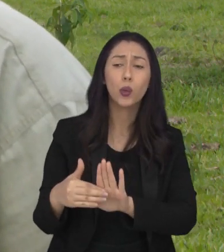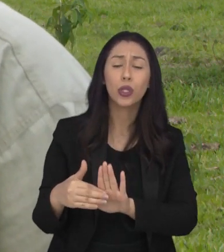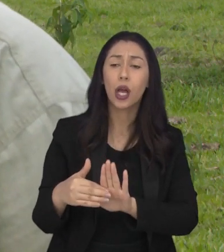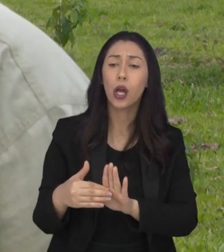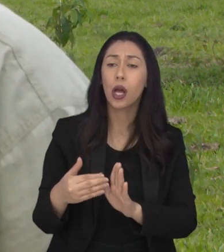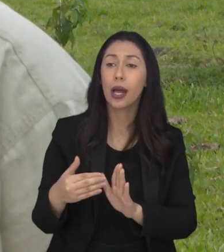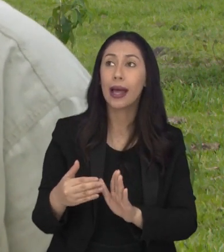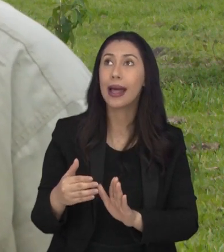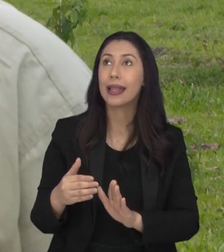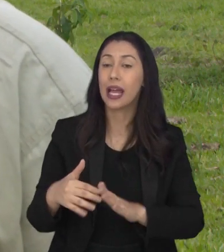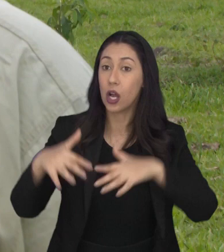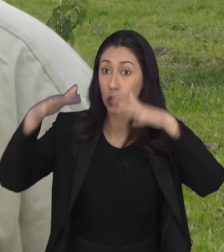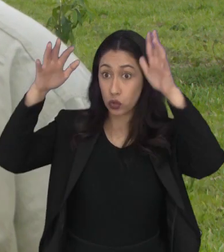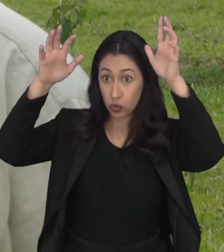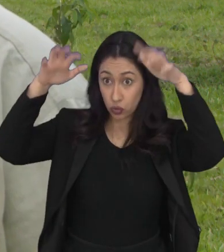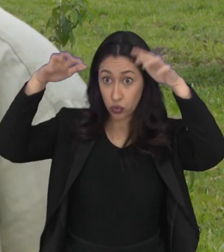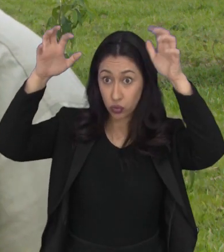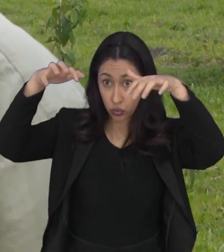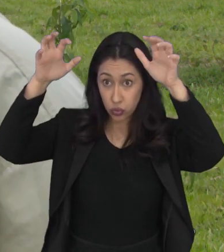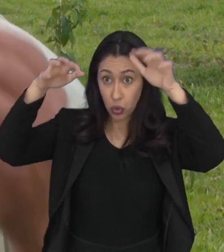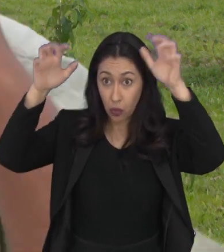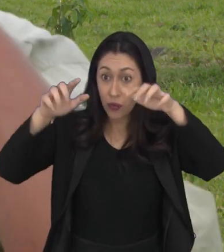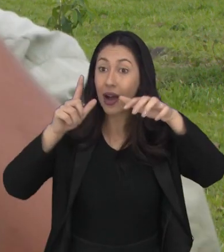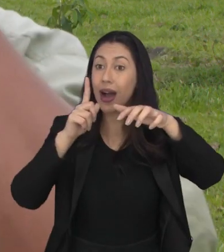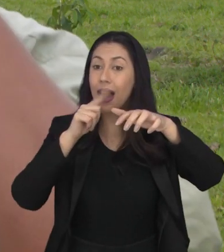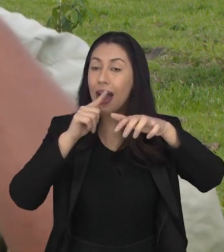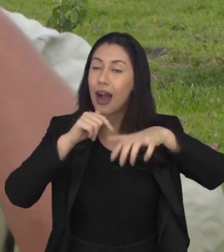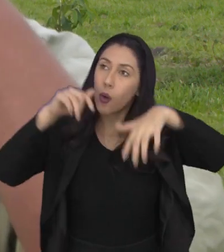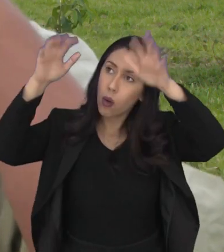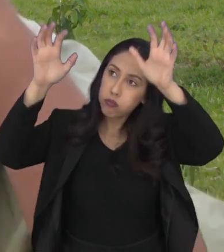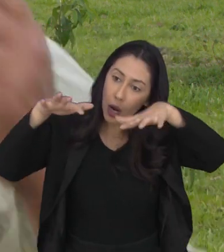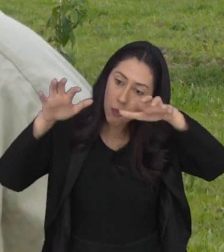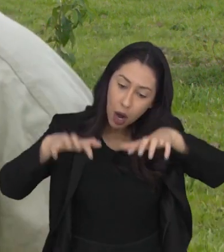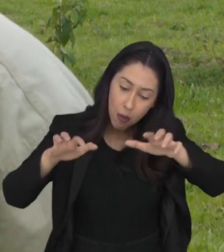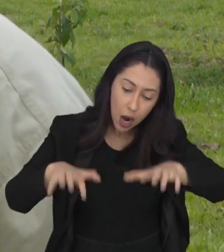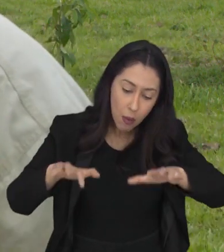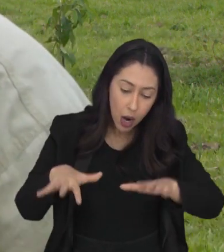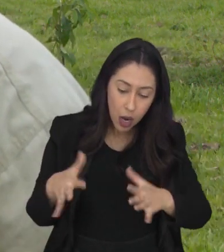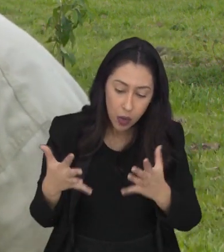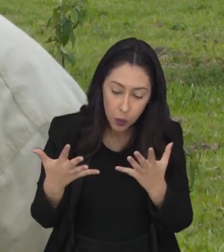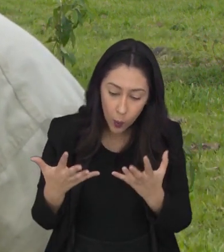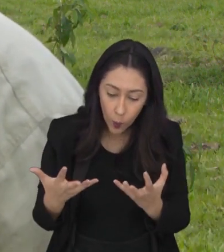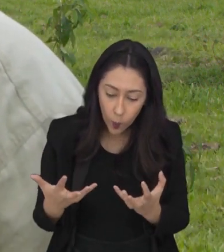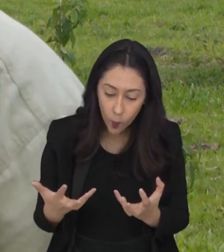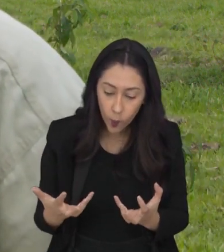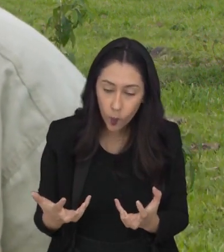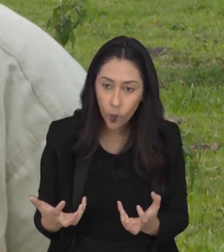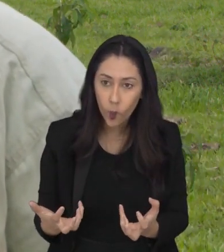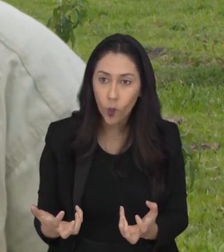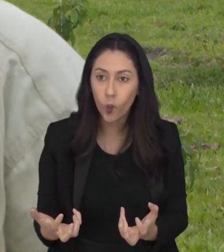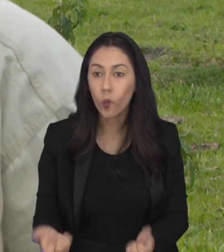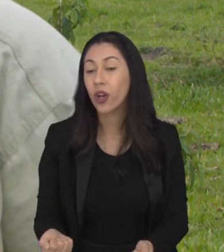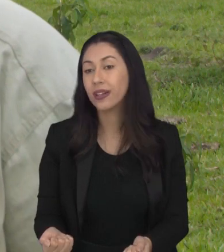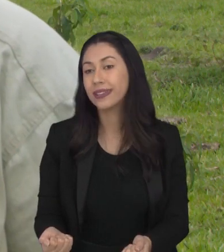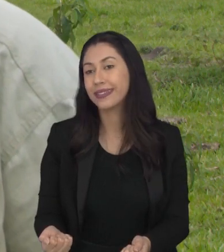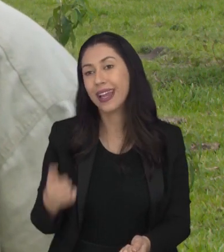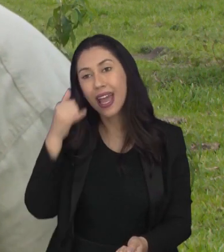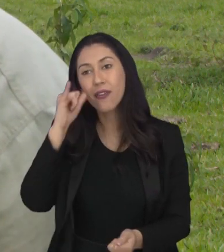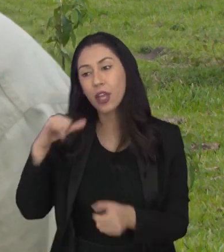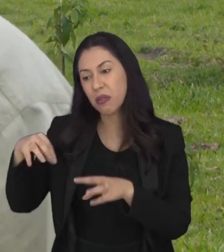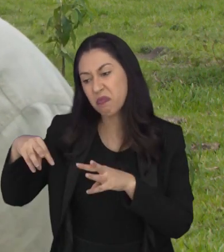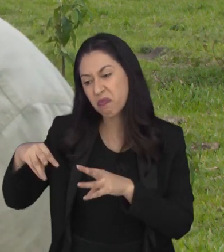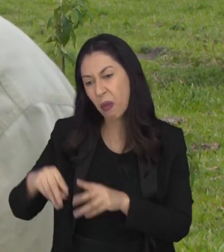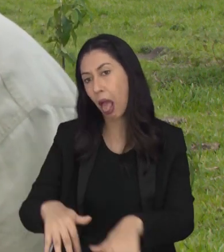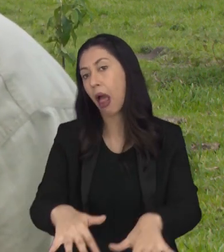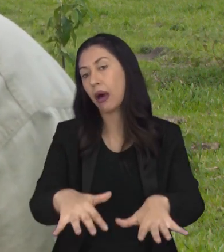como uma esponja também. A quantidade de água que chove dentro da propriedade que escoaria também poderia causar algum processo